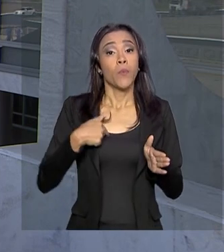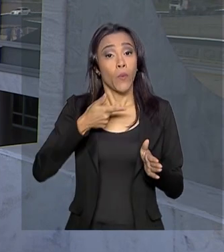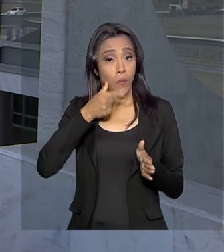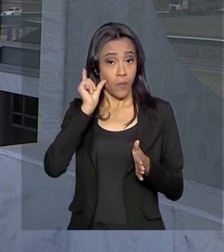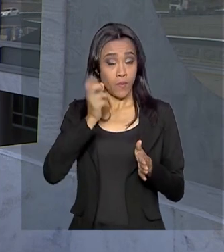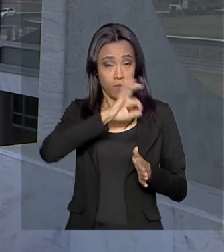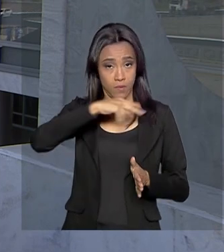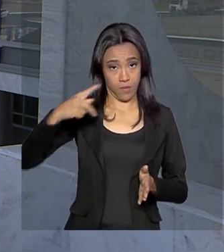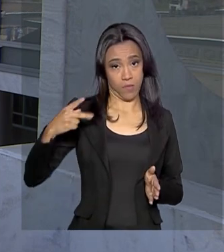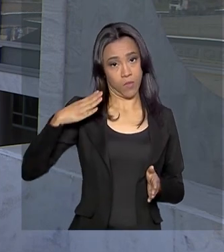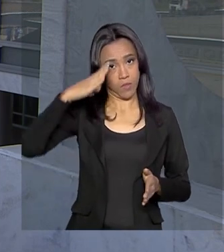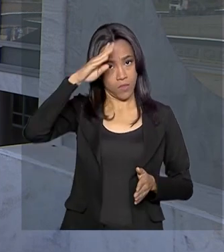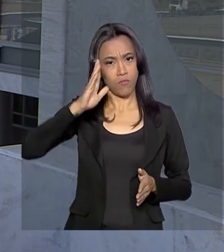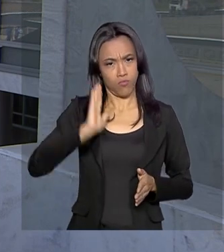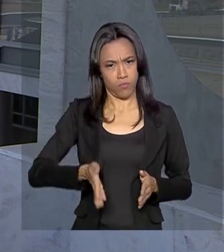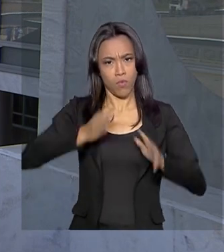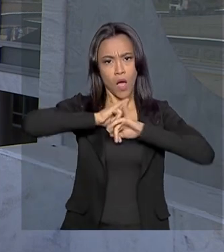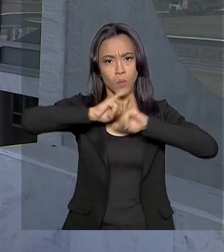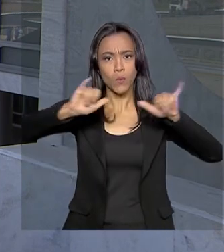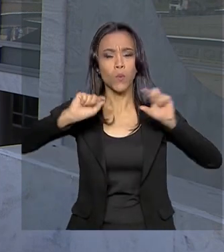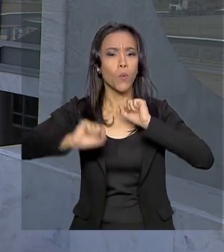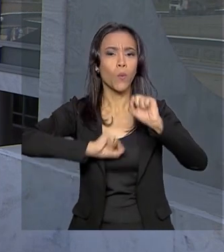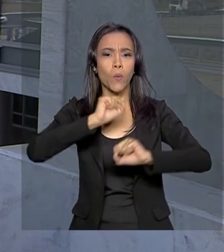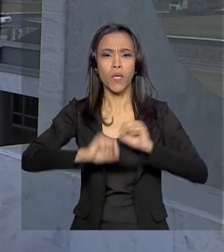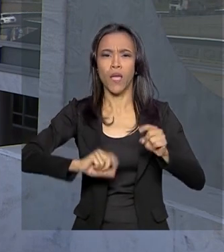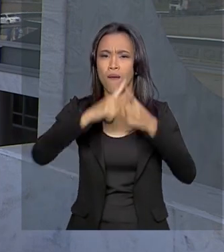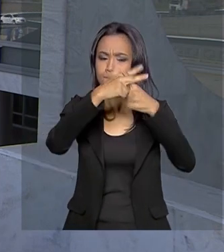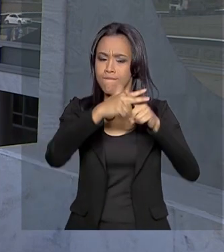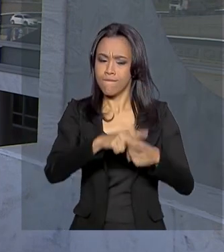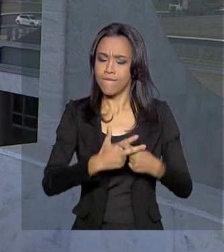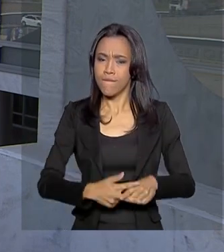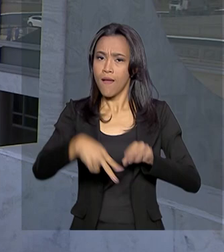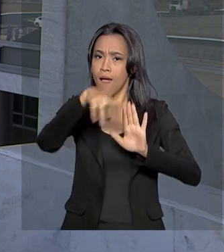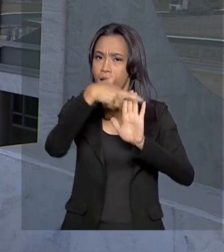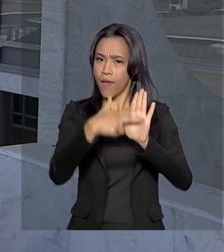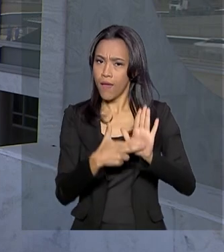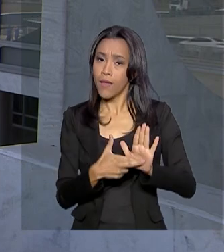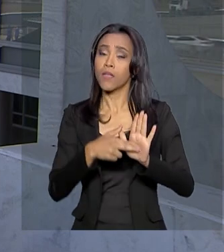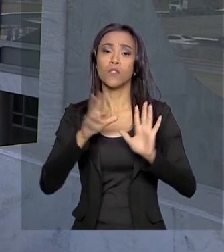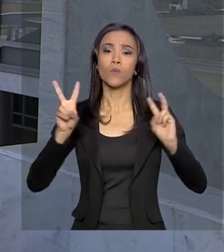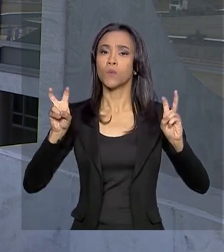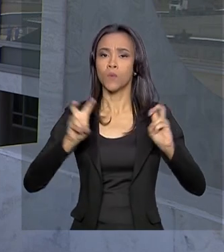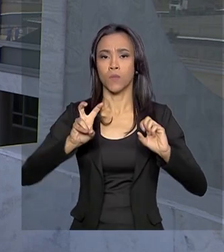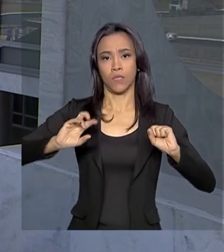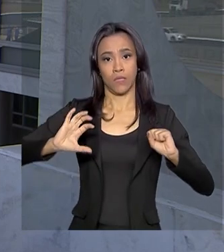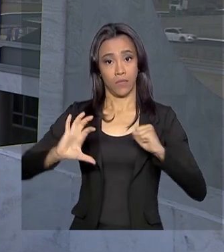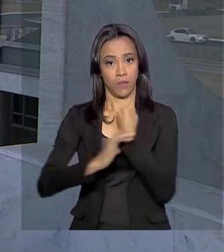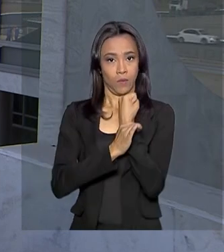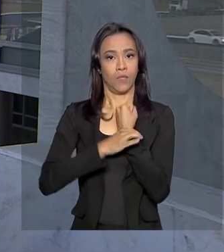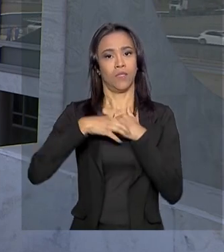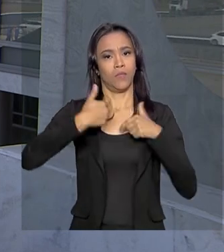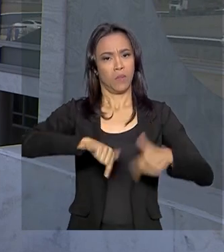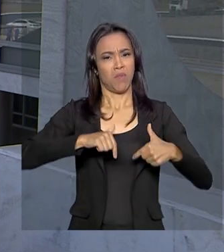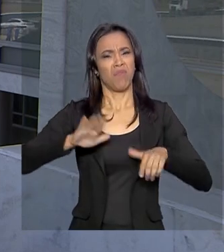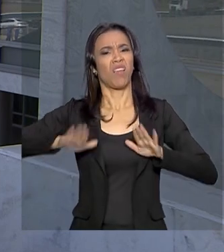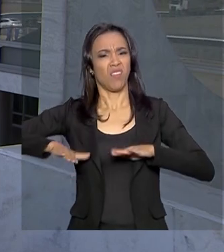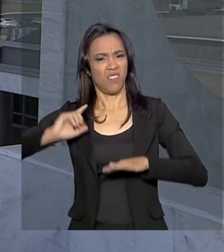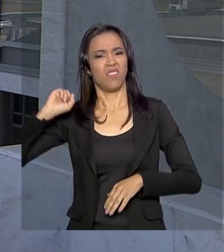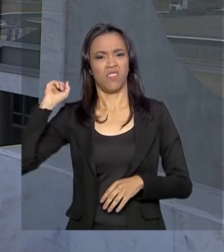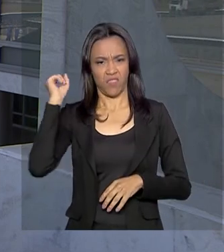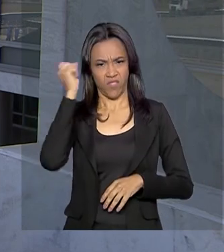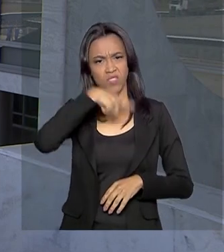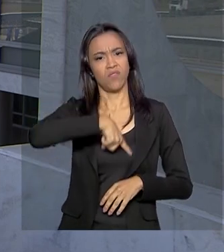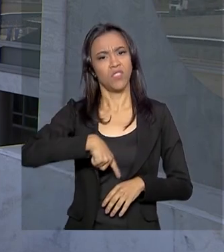Jair Bolsonaro anunciou a revisão de várias normas de segurança do trabalho que atualmente dificultam a vida de